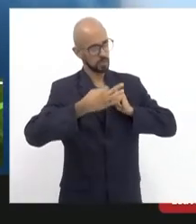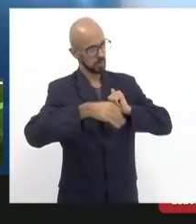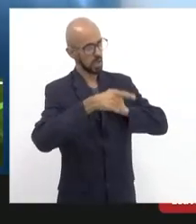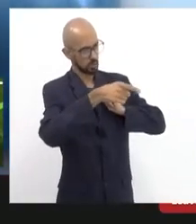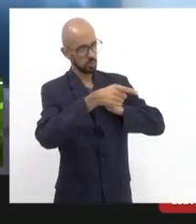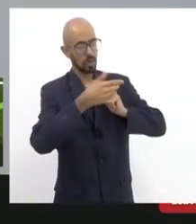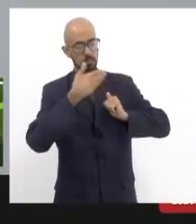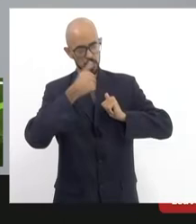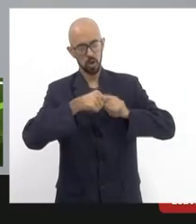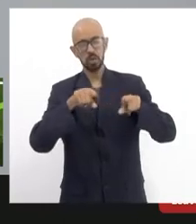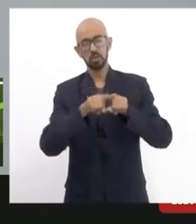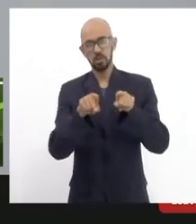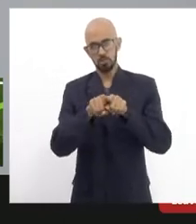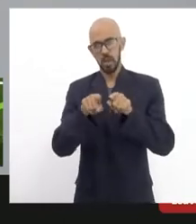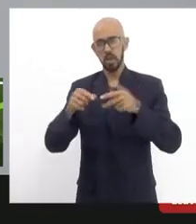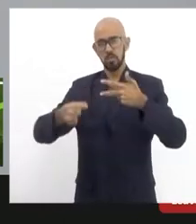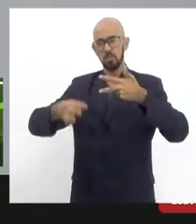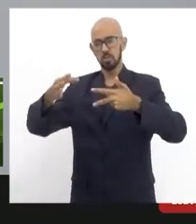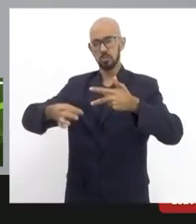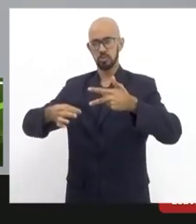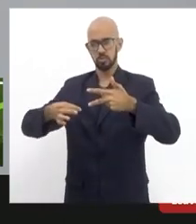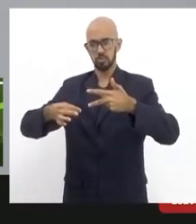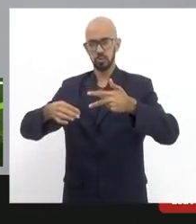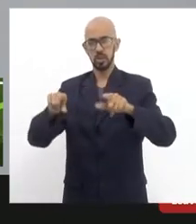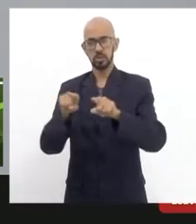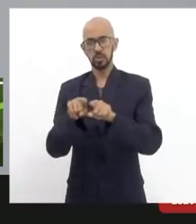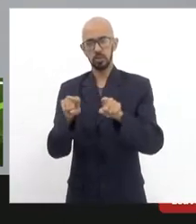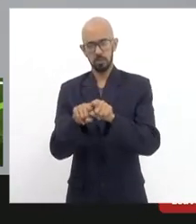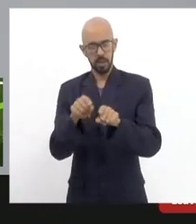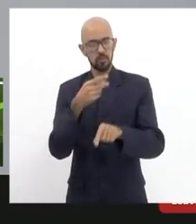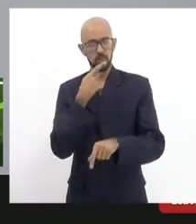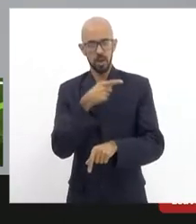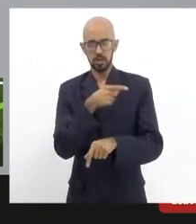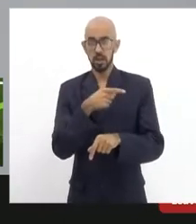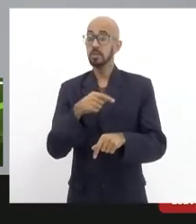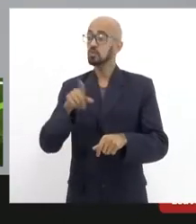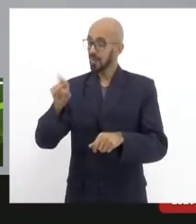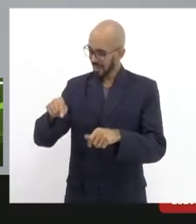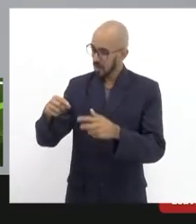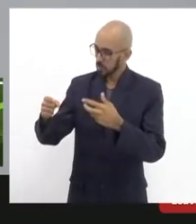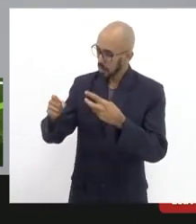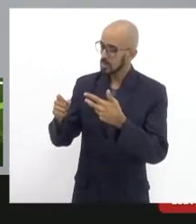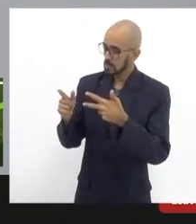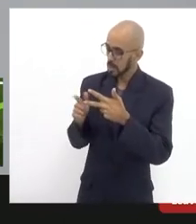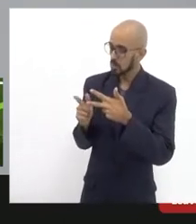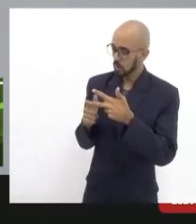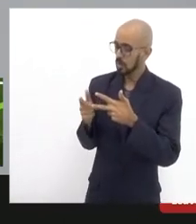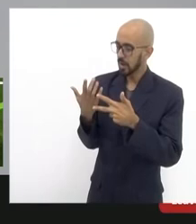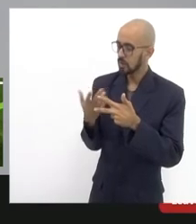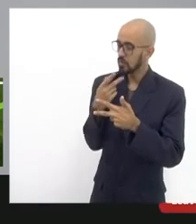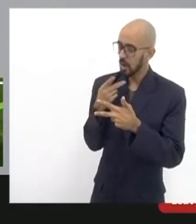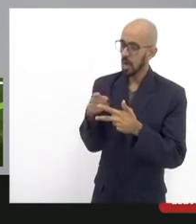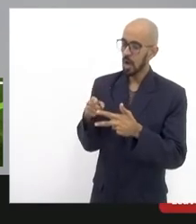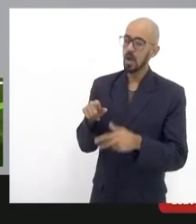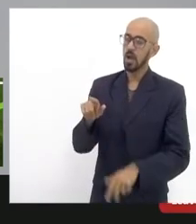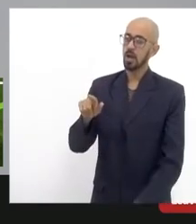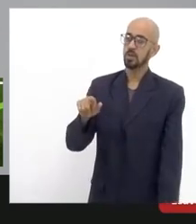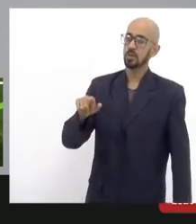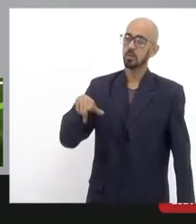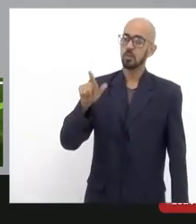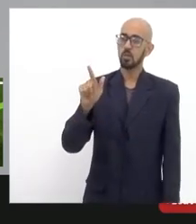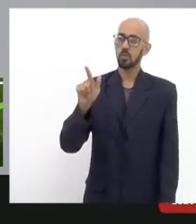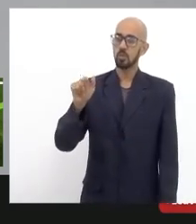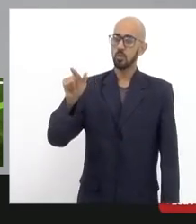ele por exemplo exato essa é uma terceira dimensão que eu quero apontar e aí o Cuesta pode nos ajudar se tem uma decisão transitada e